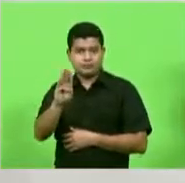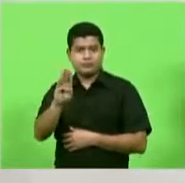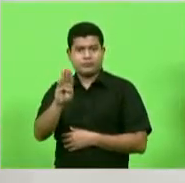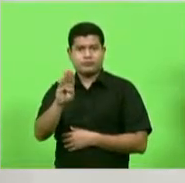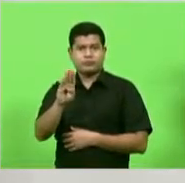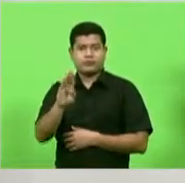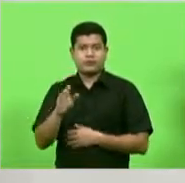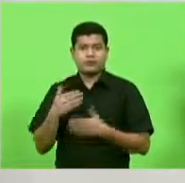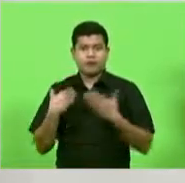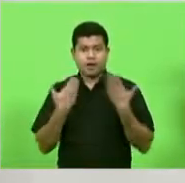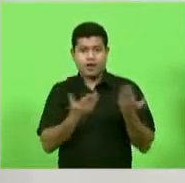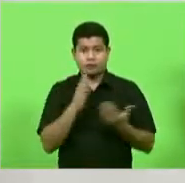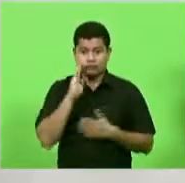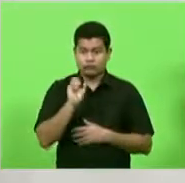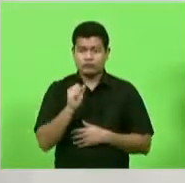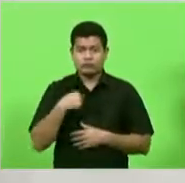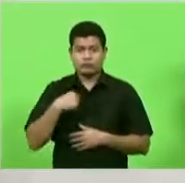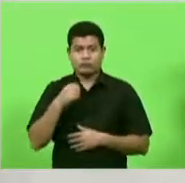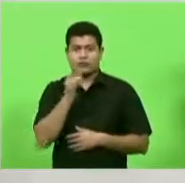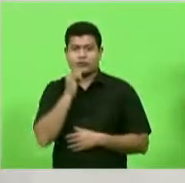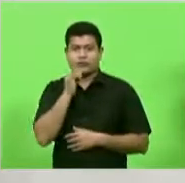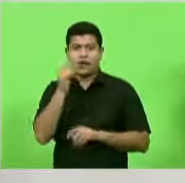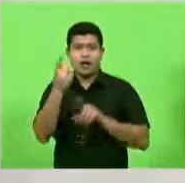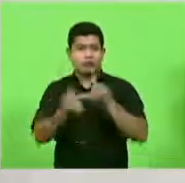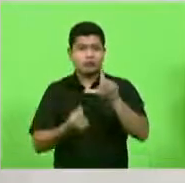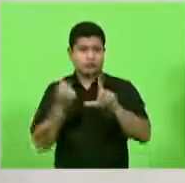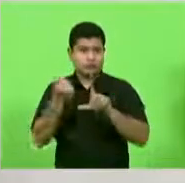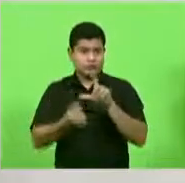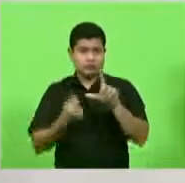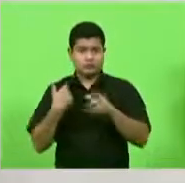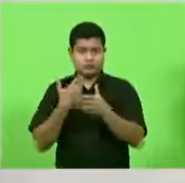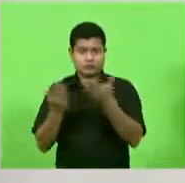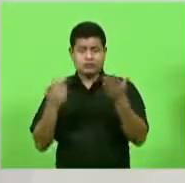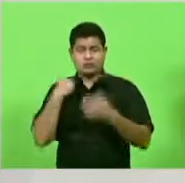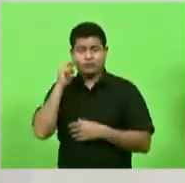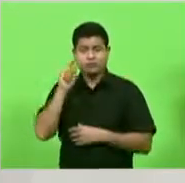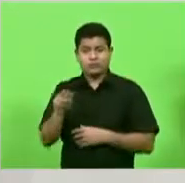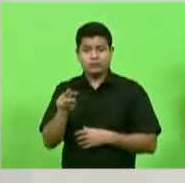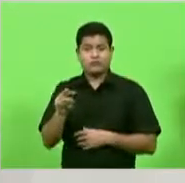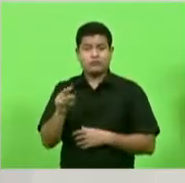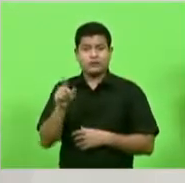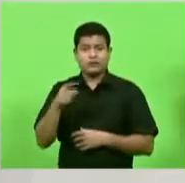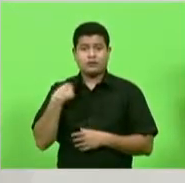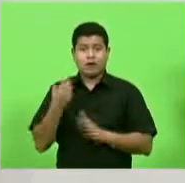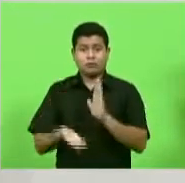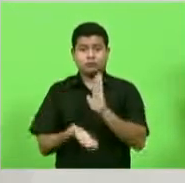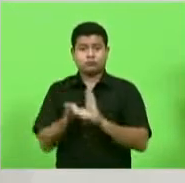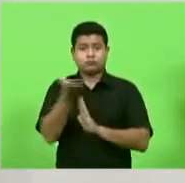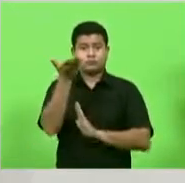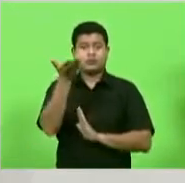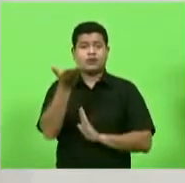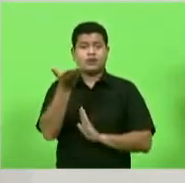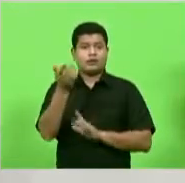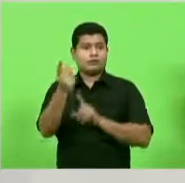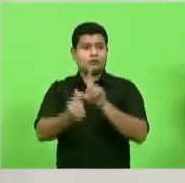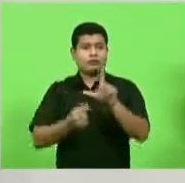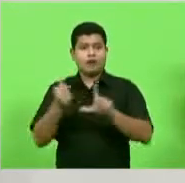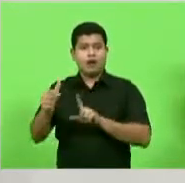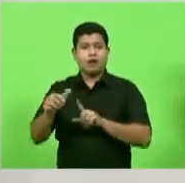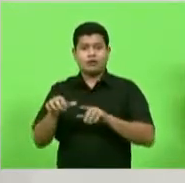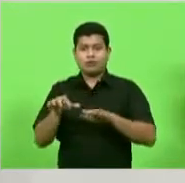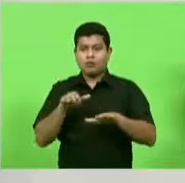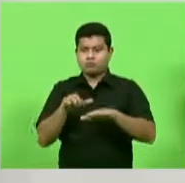Deputado Bruno Souza, numa questão de logística ali, se você for olhar por isso ali, isso aumenta a capacidade de logística e de